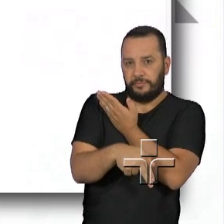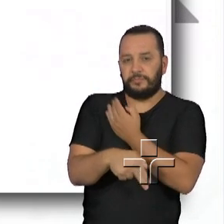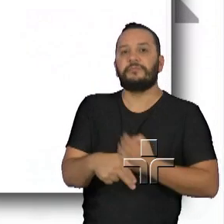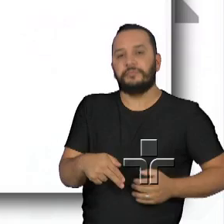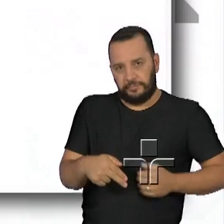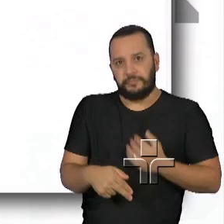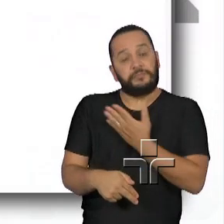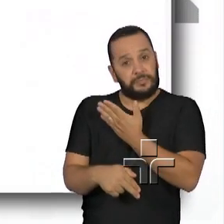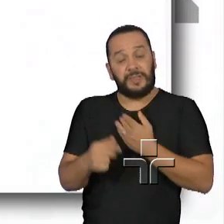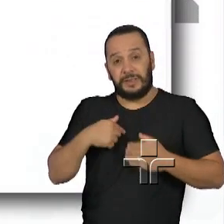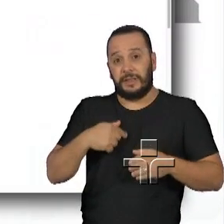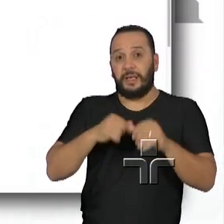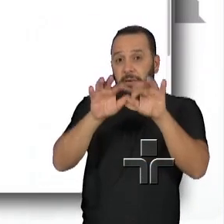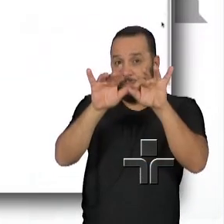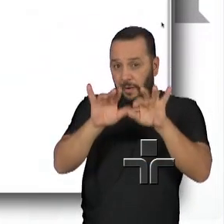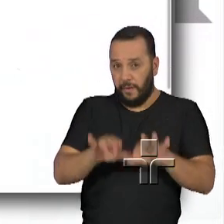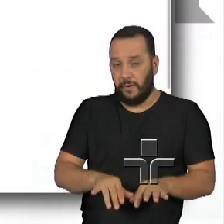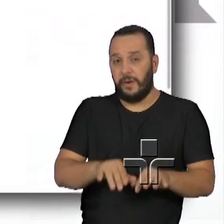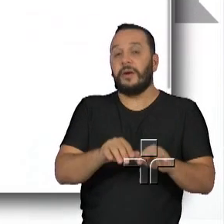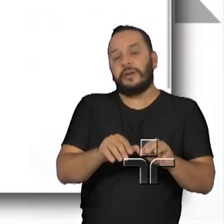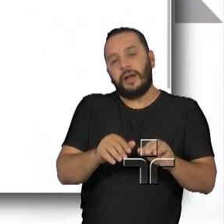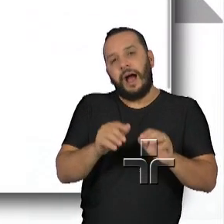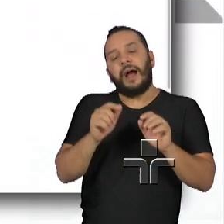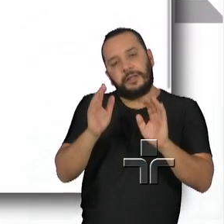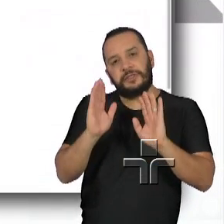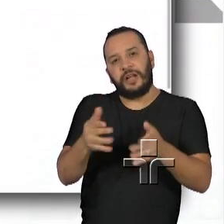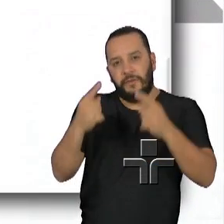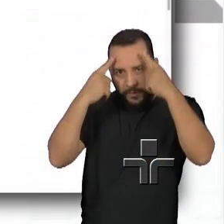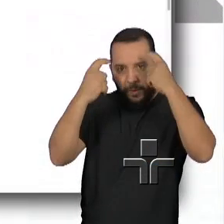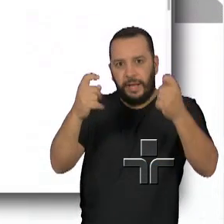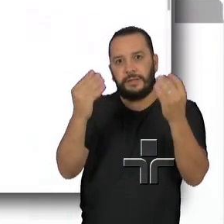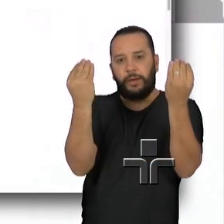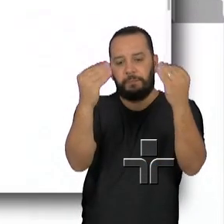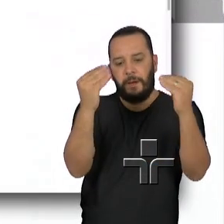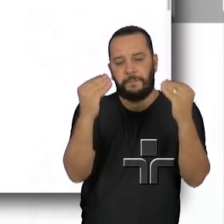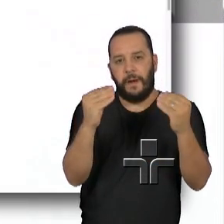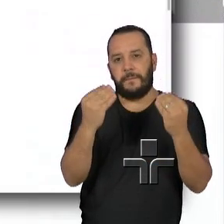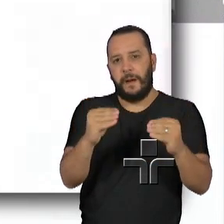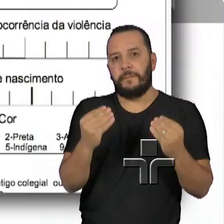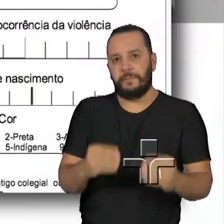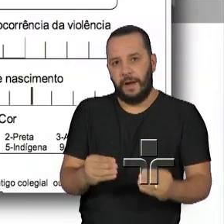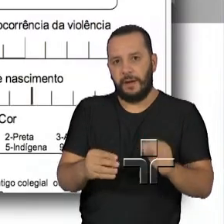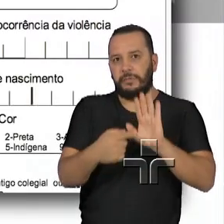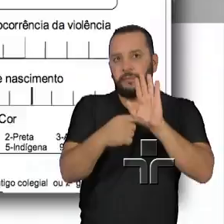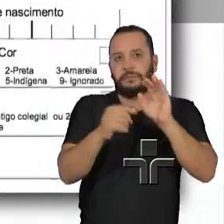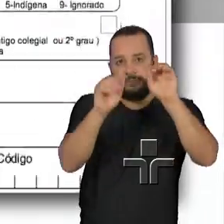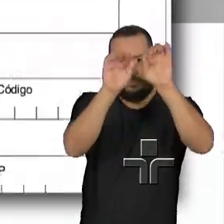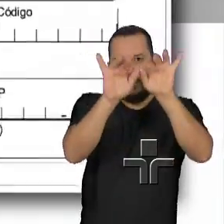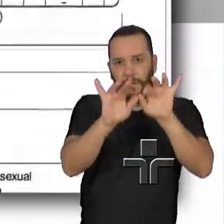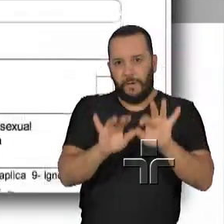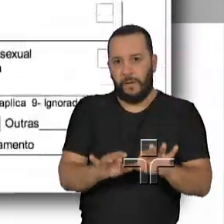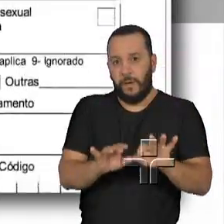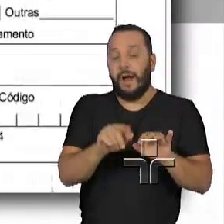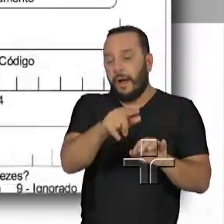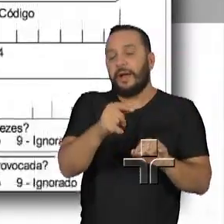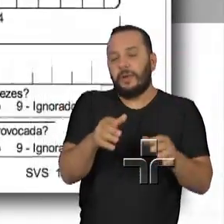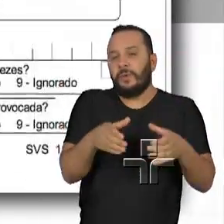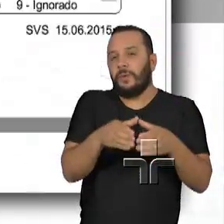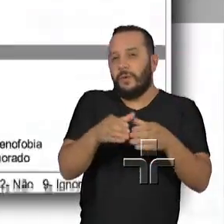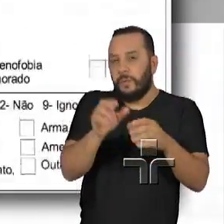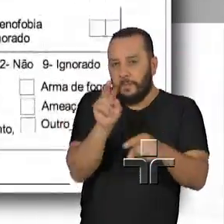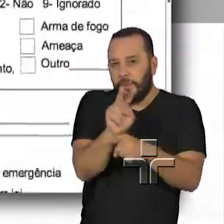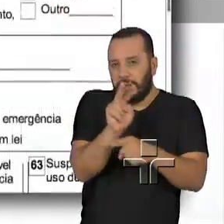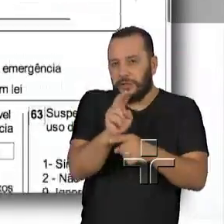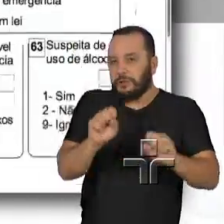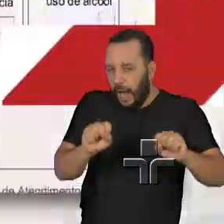desta forma que muitos casos de violência são registrados e é assim também que a rede protetiva pode entrar em